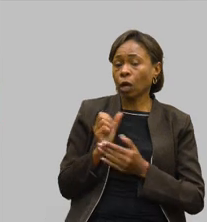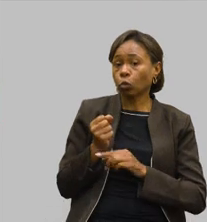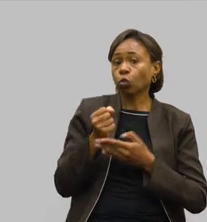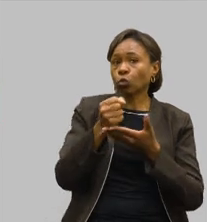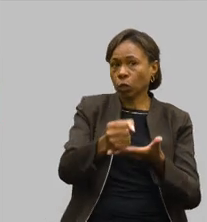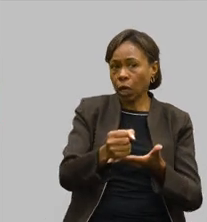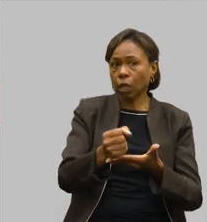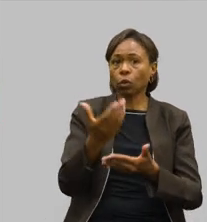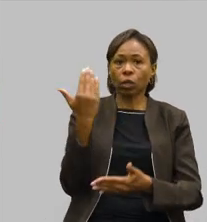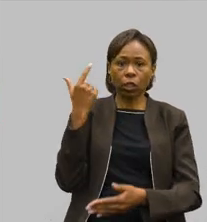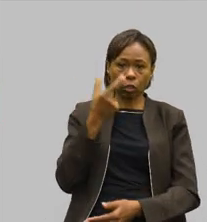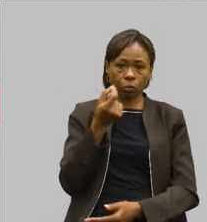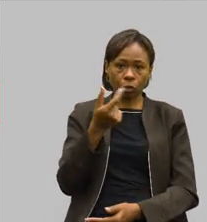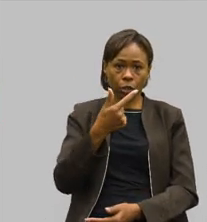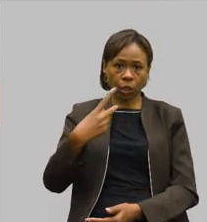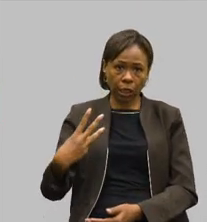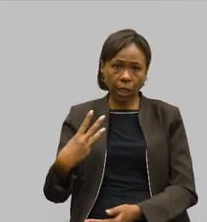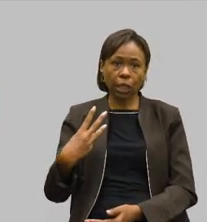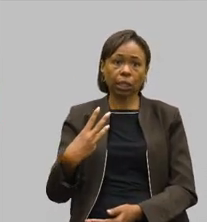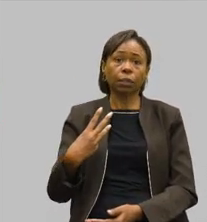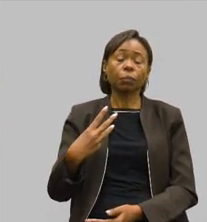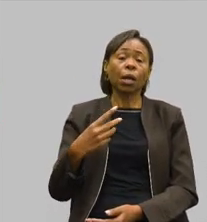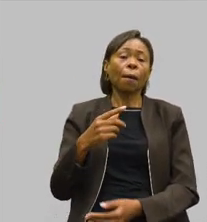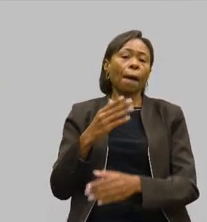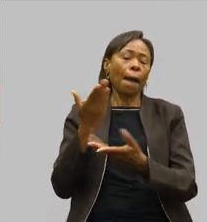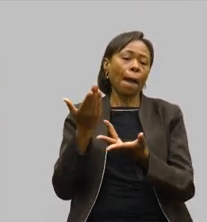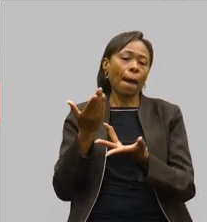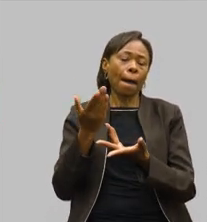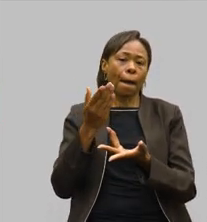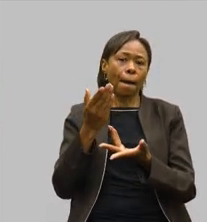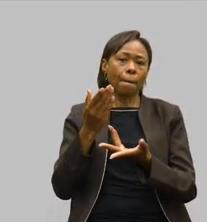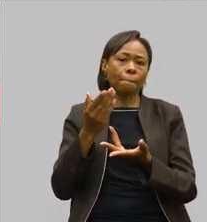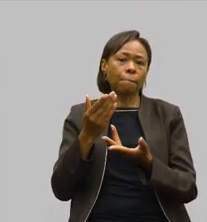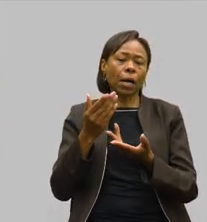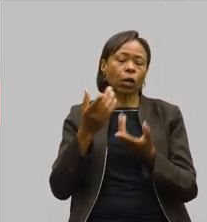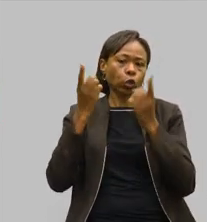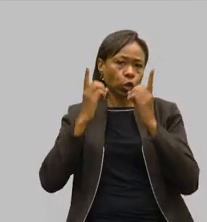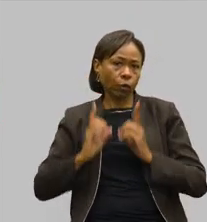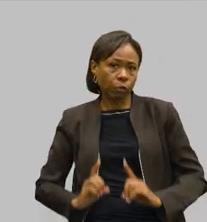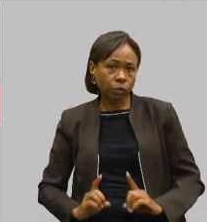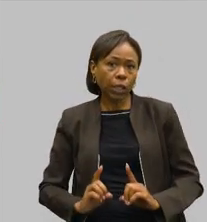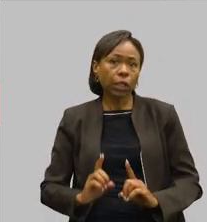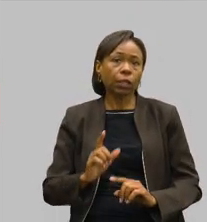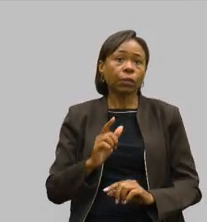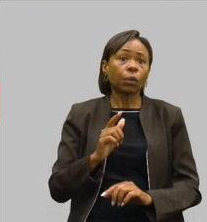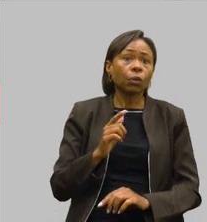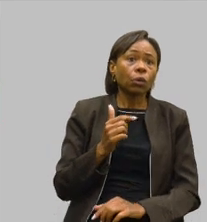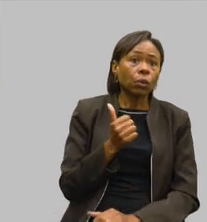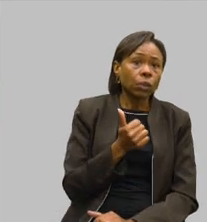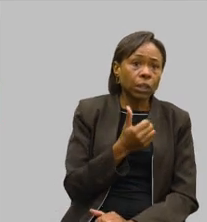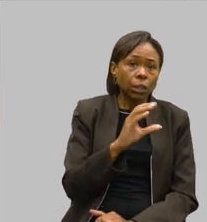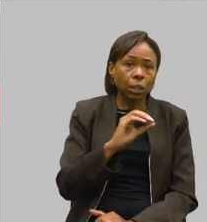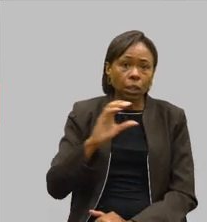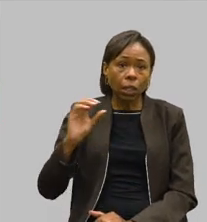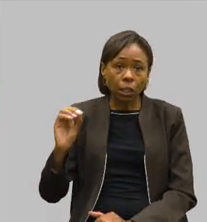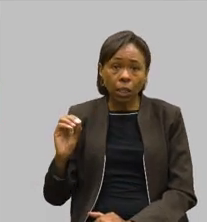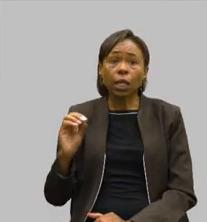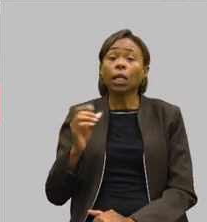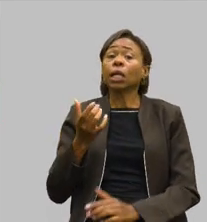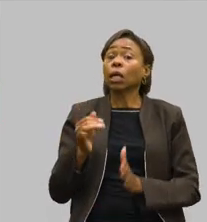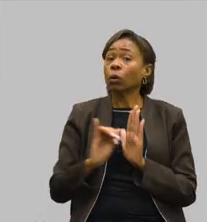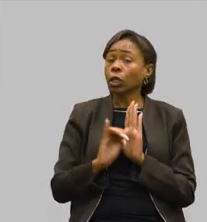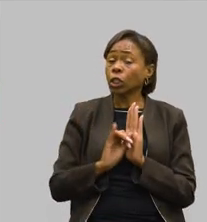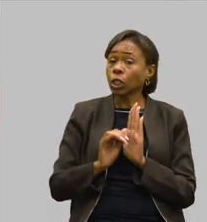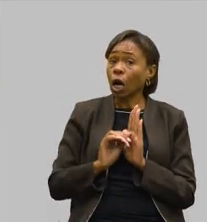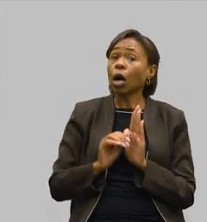paralímpicos e mais de 1,2 milhões de reais investidos por meio de edital em 2023. E estamos com um